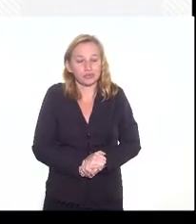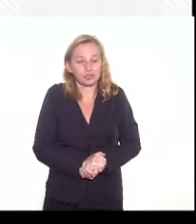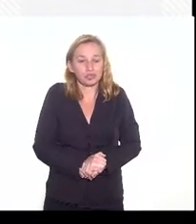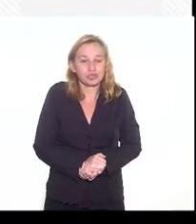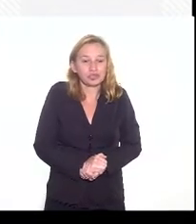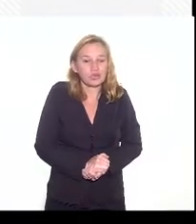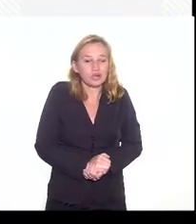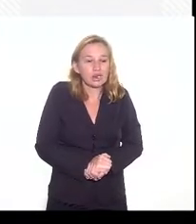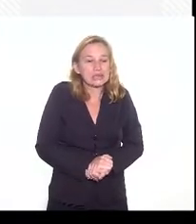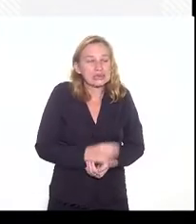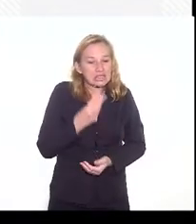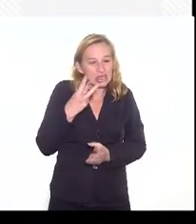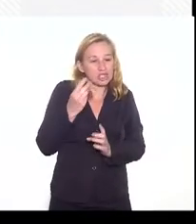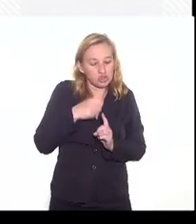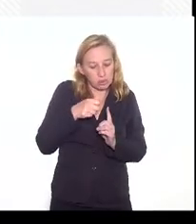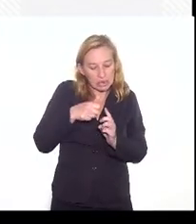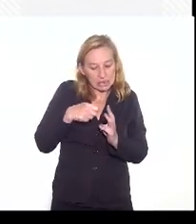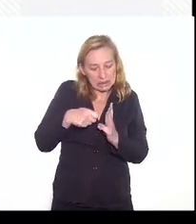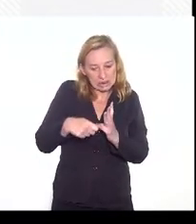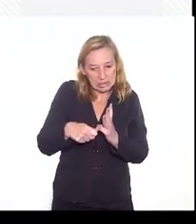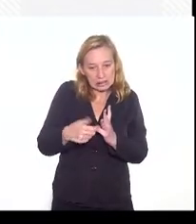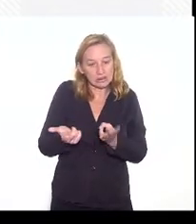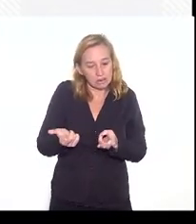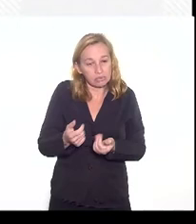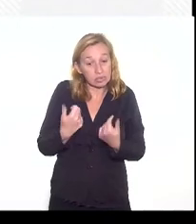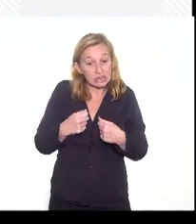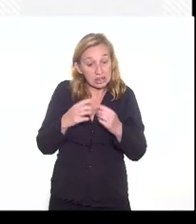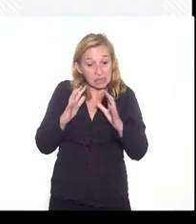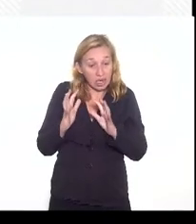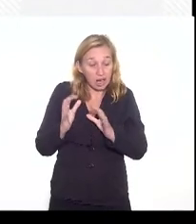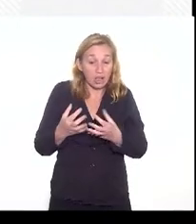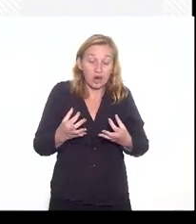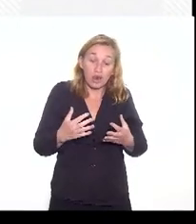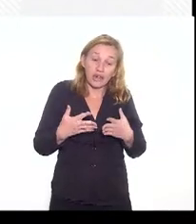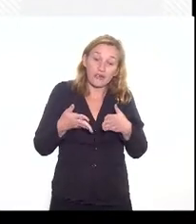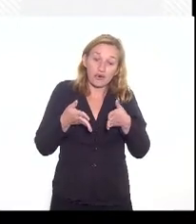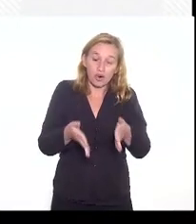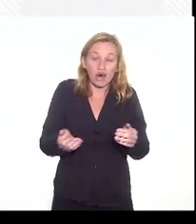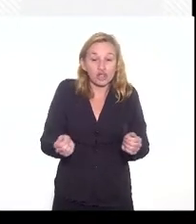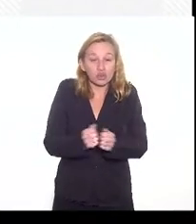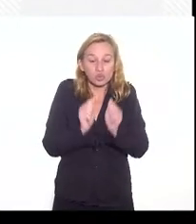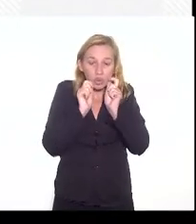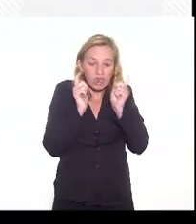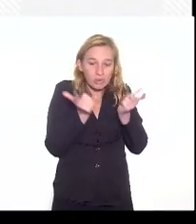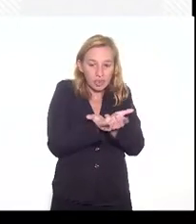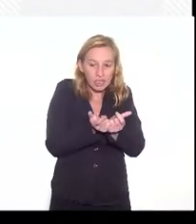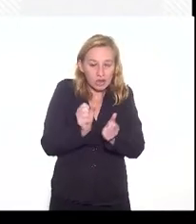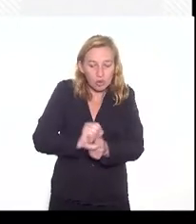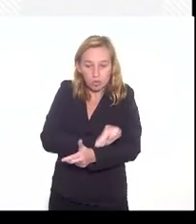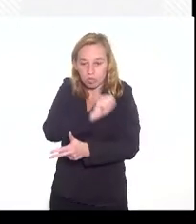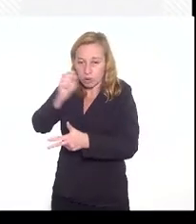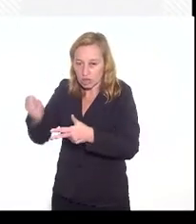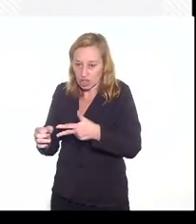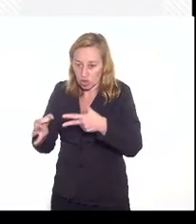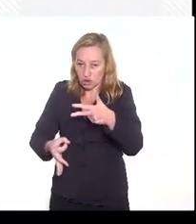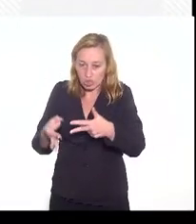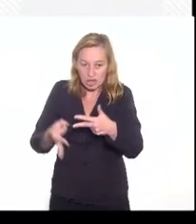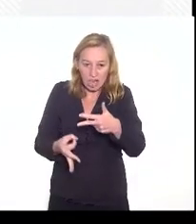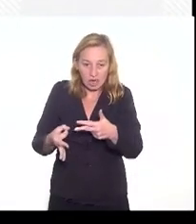esses próximos três meses a gente vai ter que se debruçar nisso, junto com a Assembleia, junto com o Poder Judiciário e buscar um